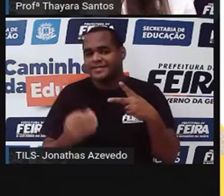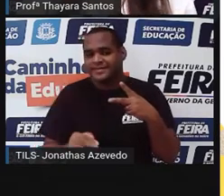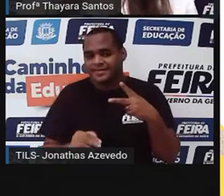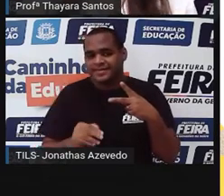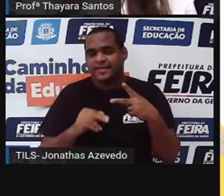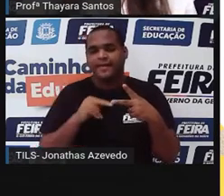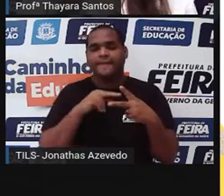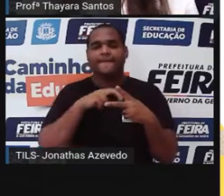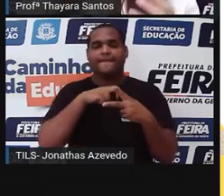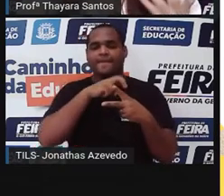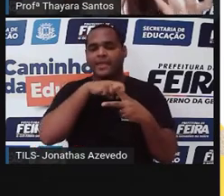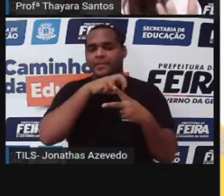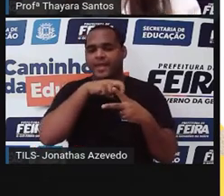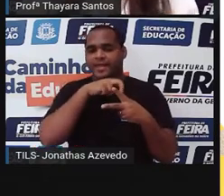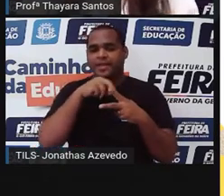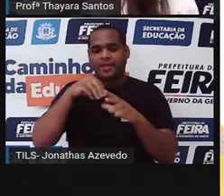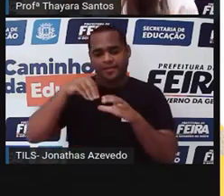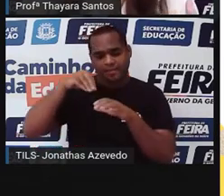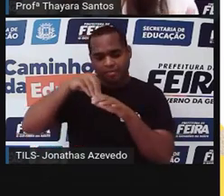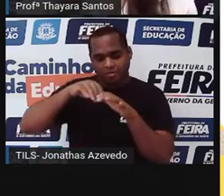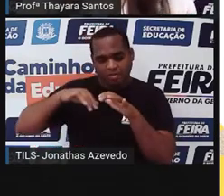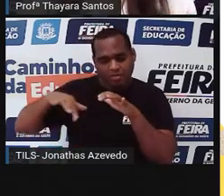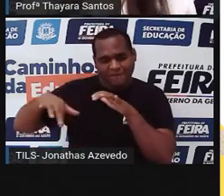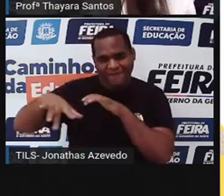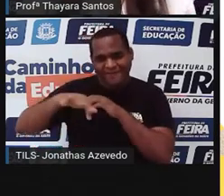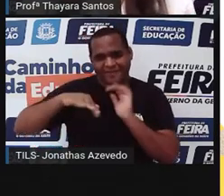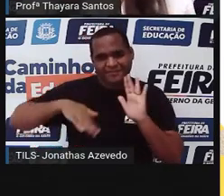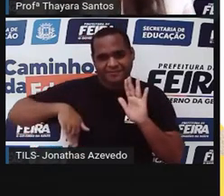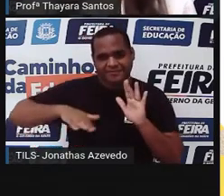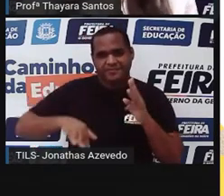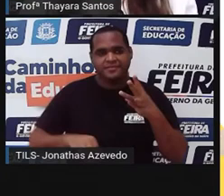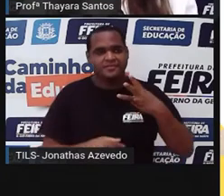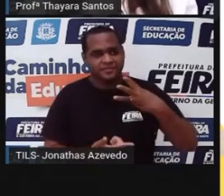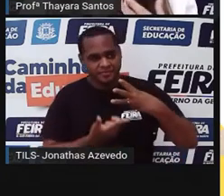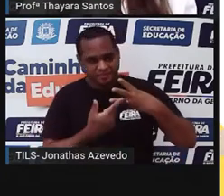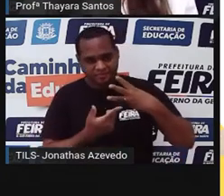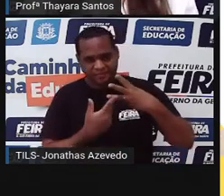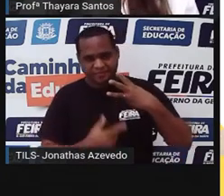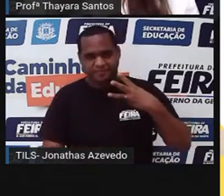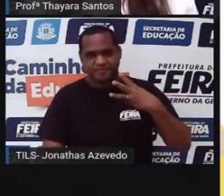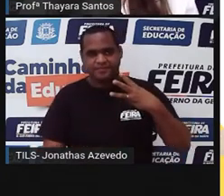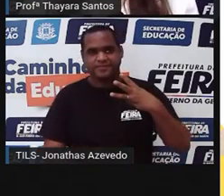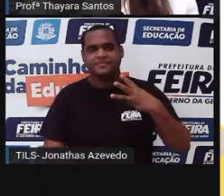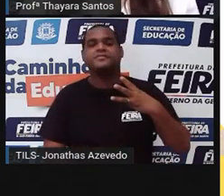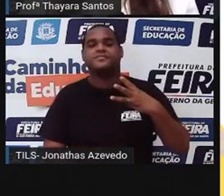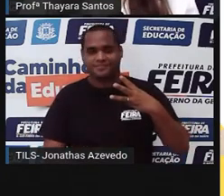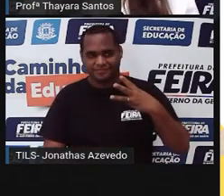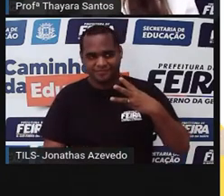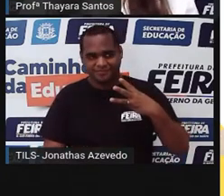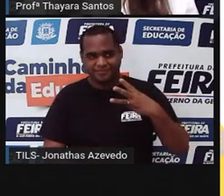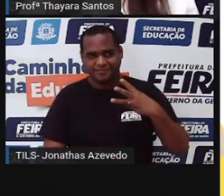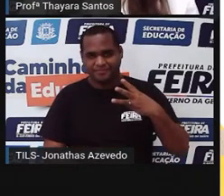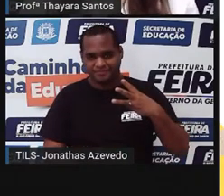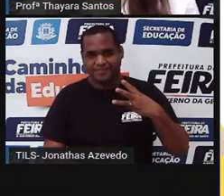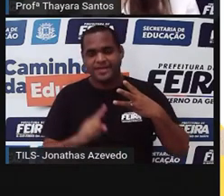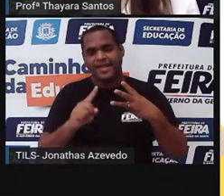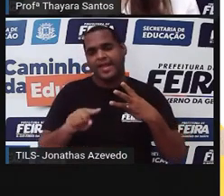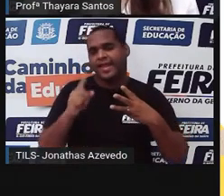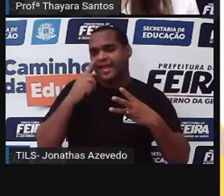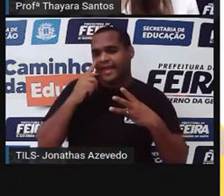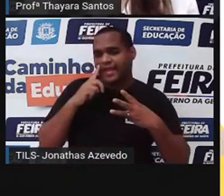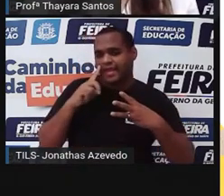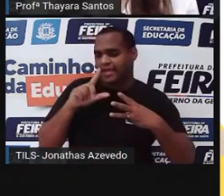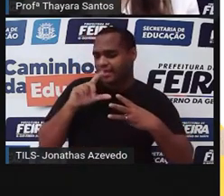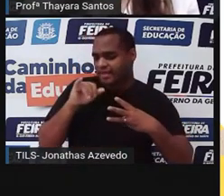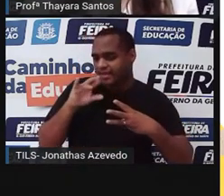E o principal representante é a serpente do mar, que é essa daqui. O terceiro grupo de equinodermos são os lírios do